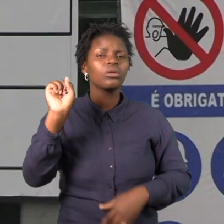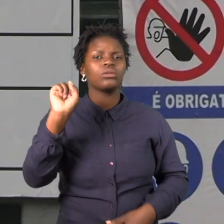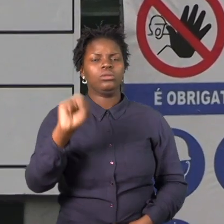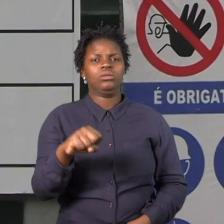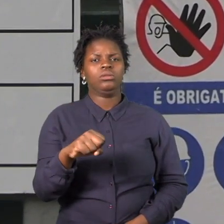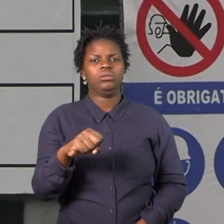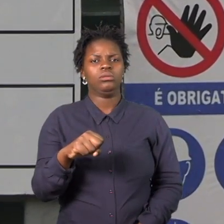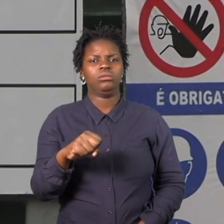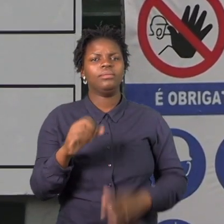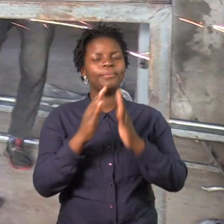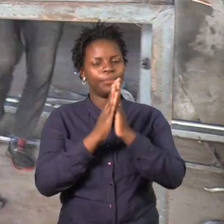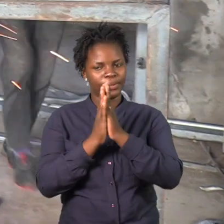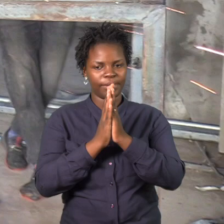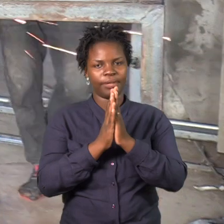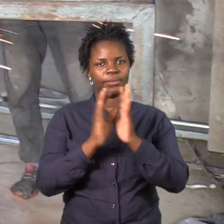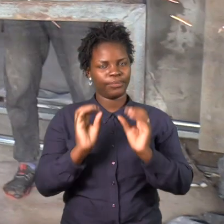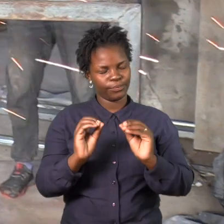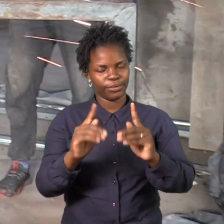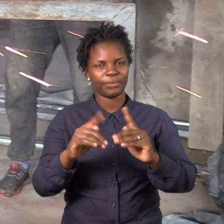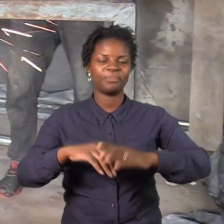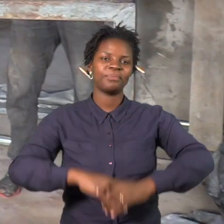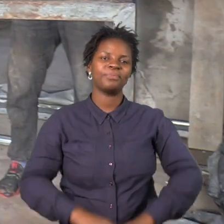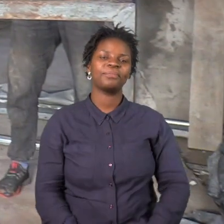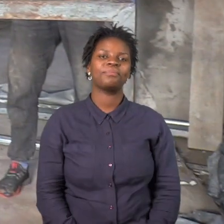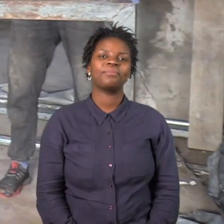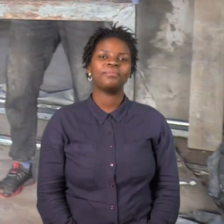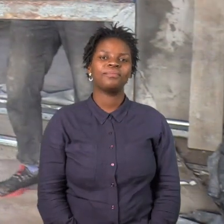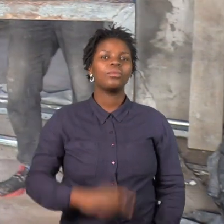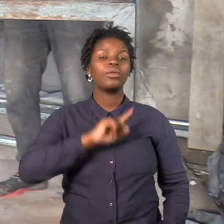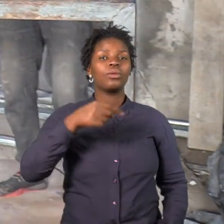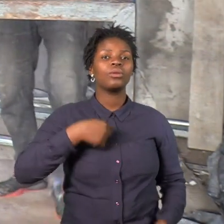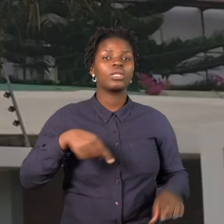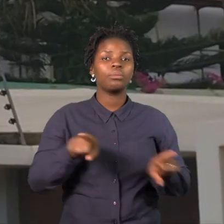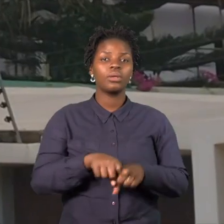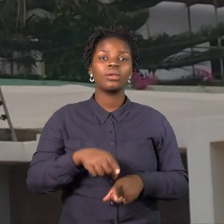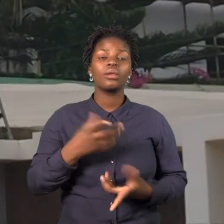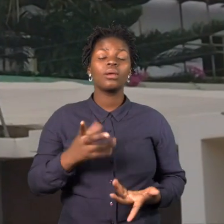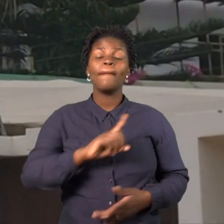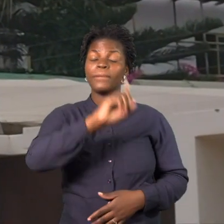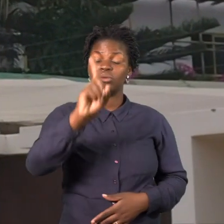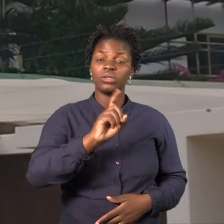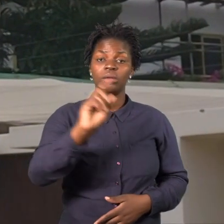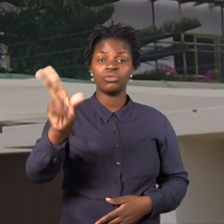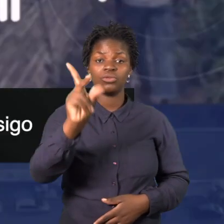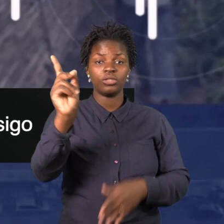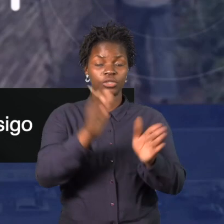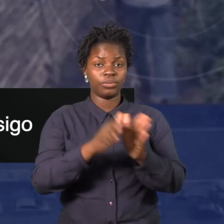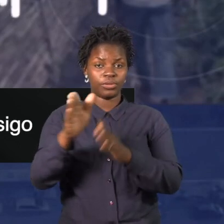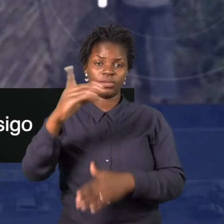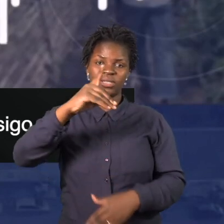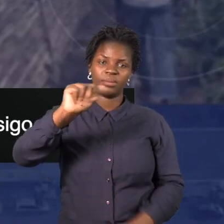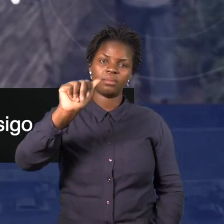Procuramos saber também dos representantes da Paneland sobre este facto e foi-nos respondido nos seguintes moldes.